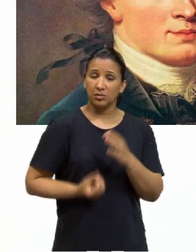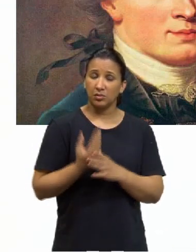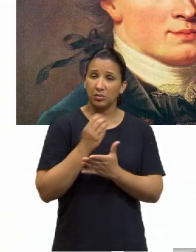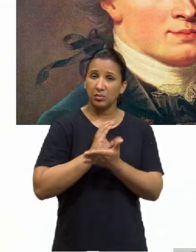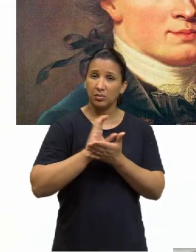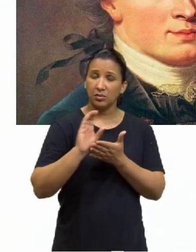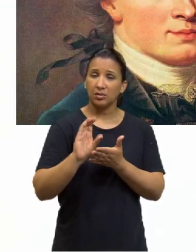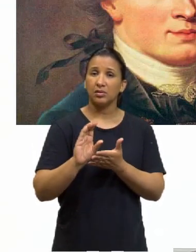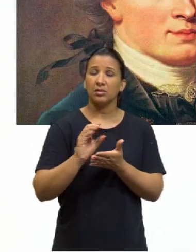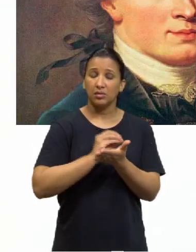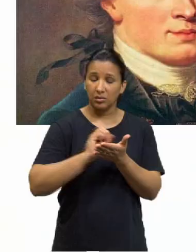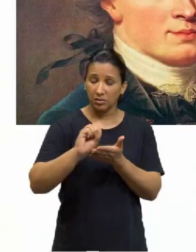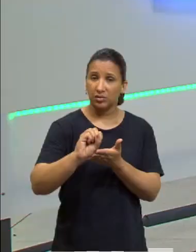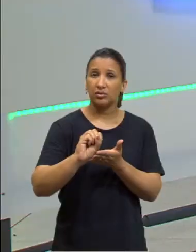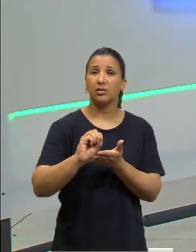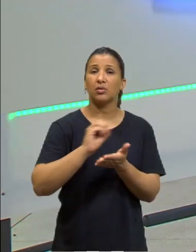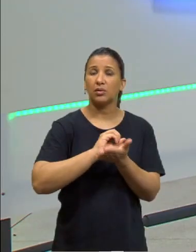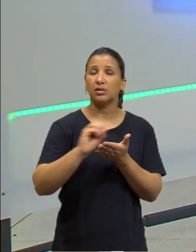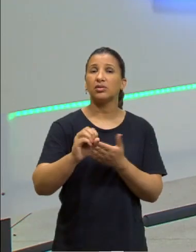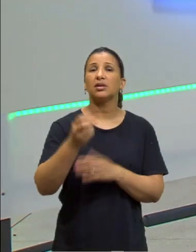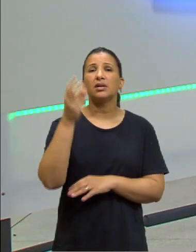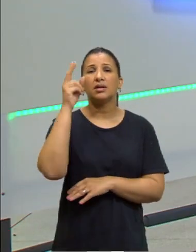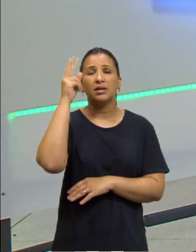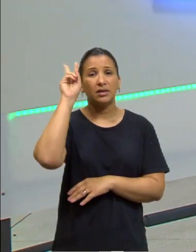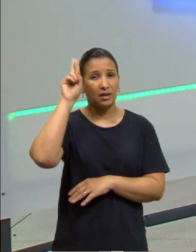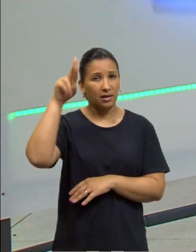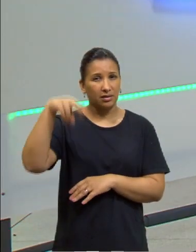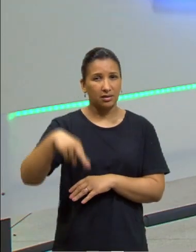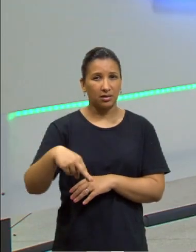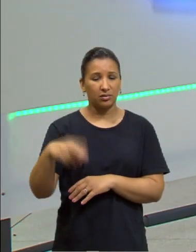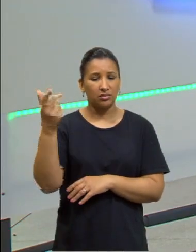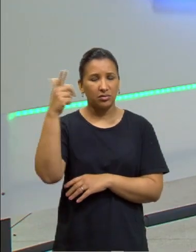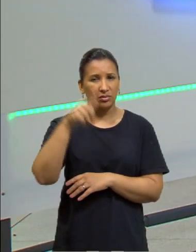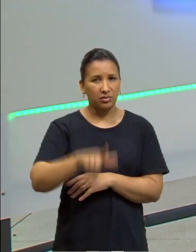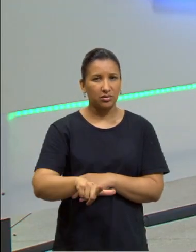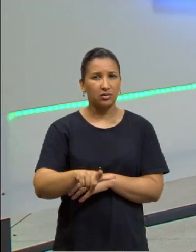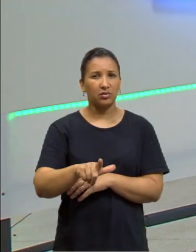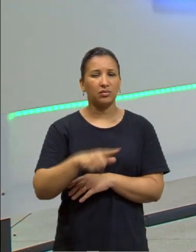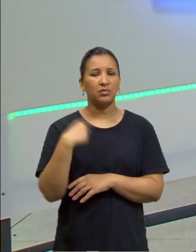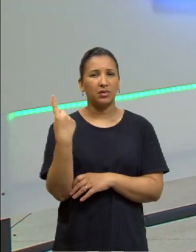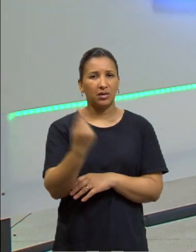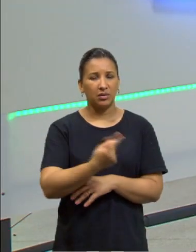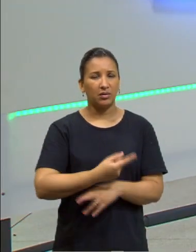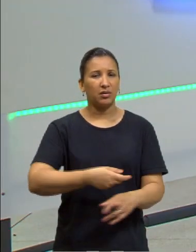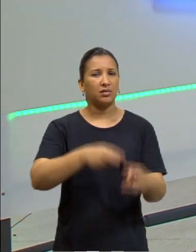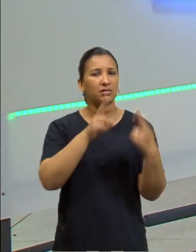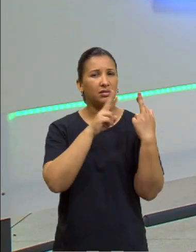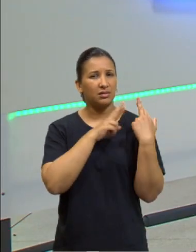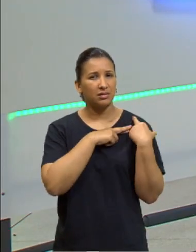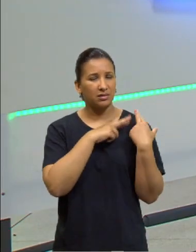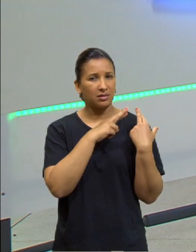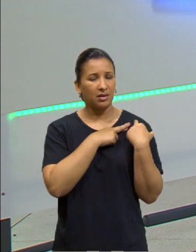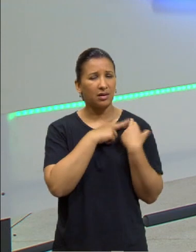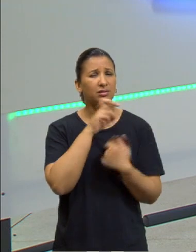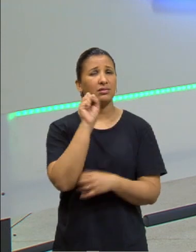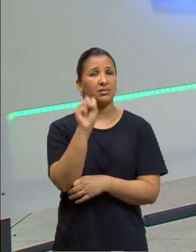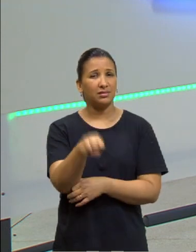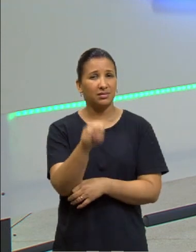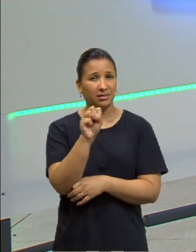Na razão. Ah, professor, agora mais um sujeito que vai jogar para nós a responsabilidade? Sim,